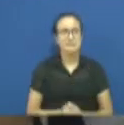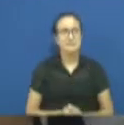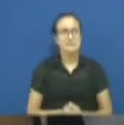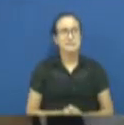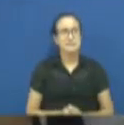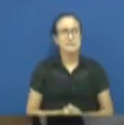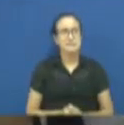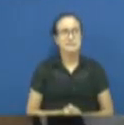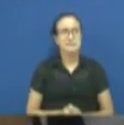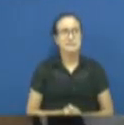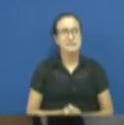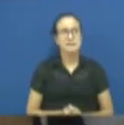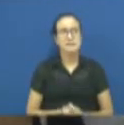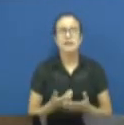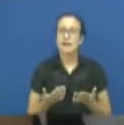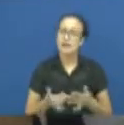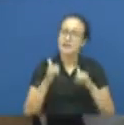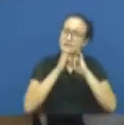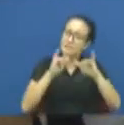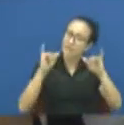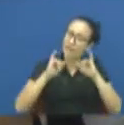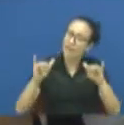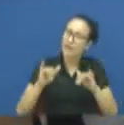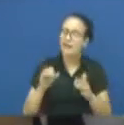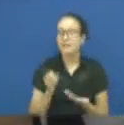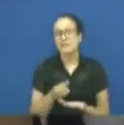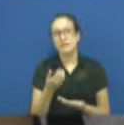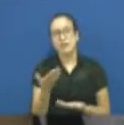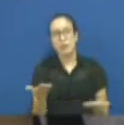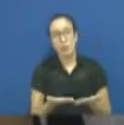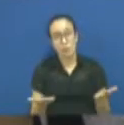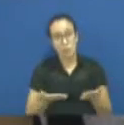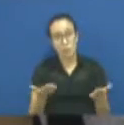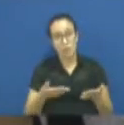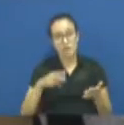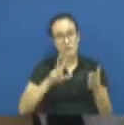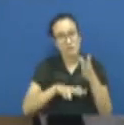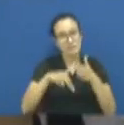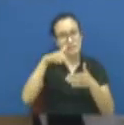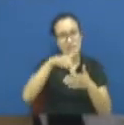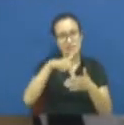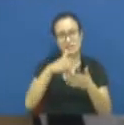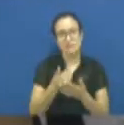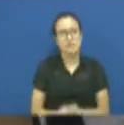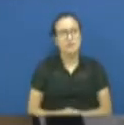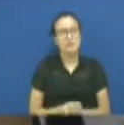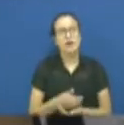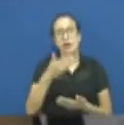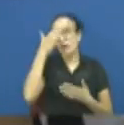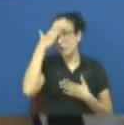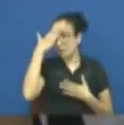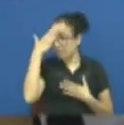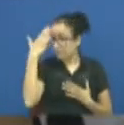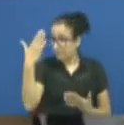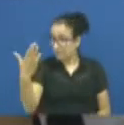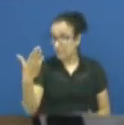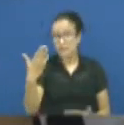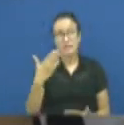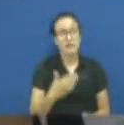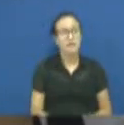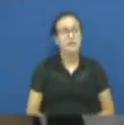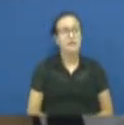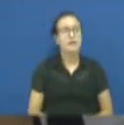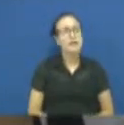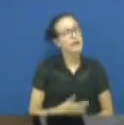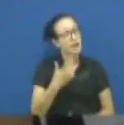é o recado que eu vim trazer aos senhores nessa tribuna. Eu queria agradecer muito a oportunidade e sei que a gente está à